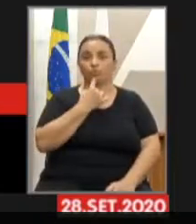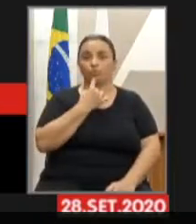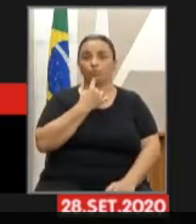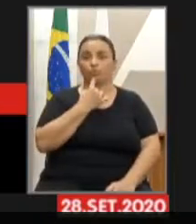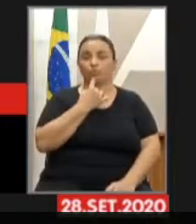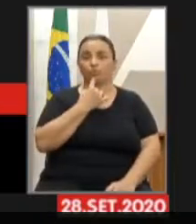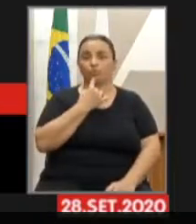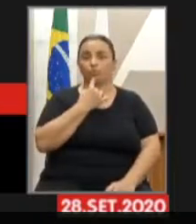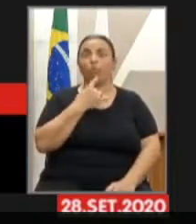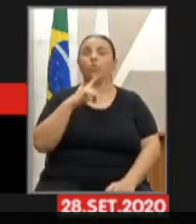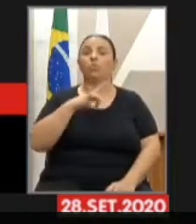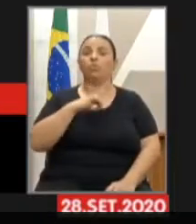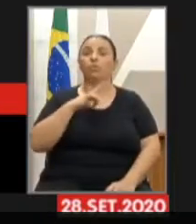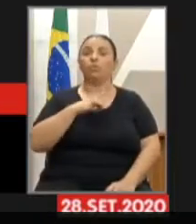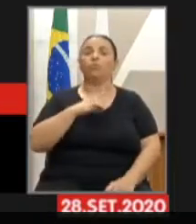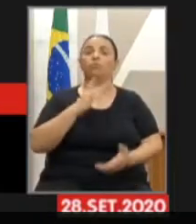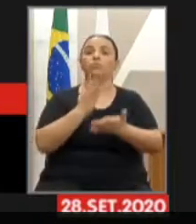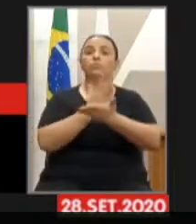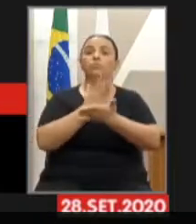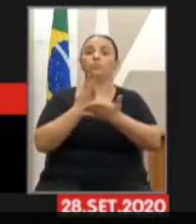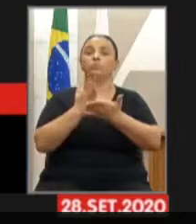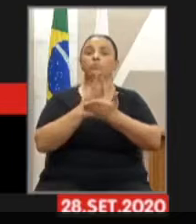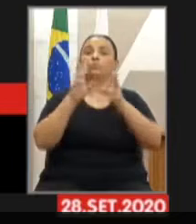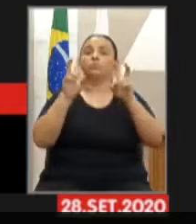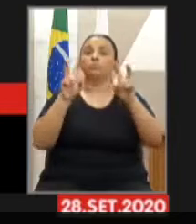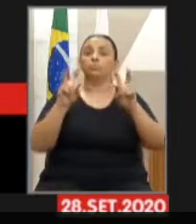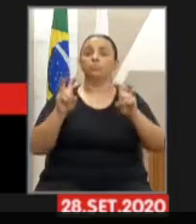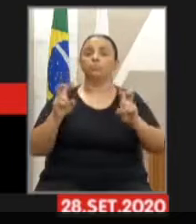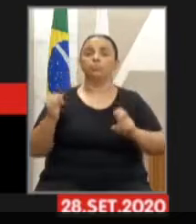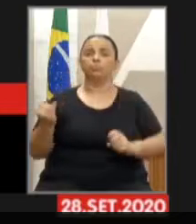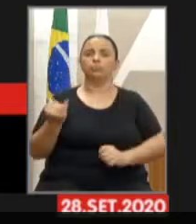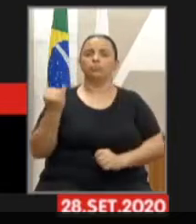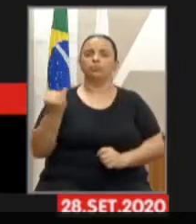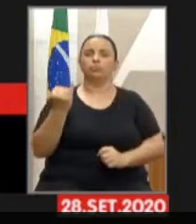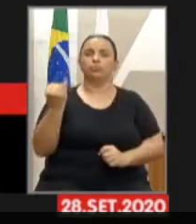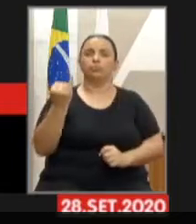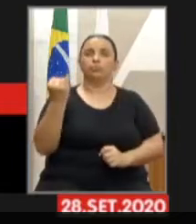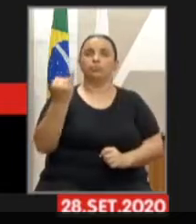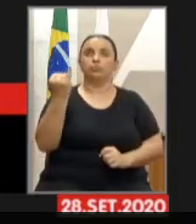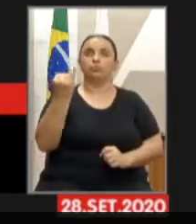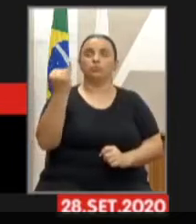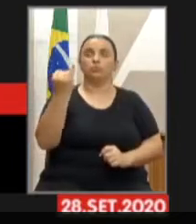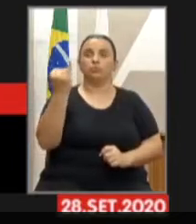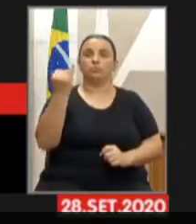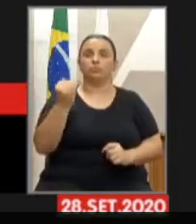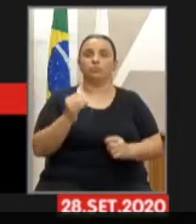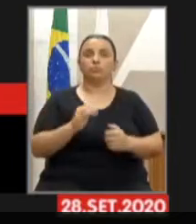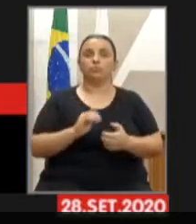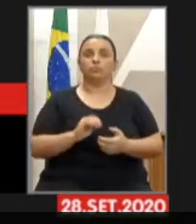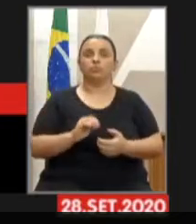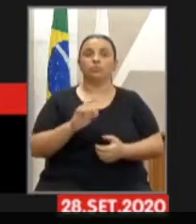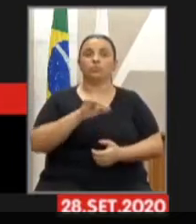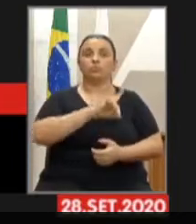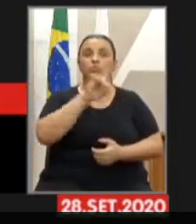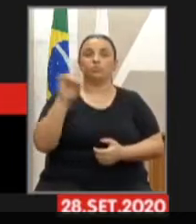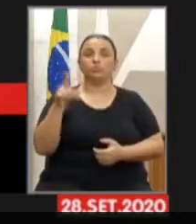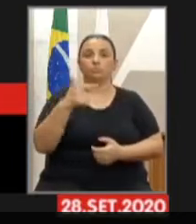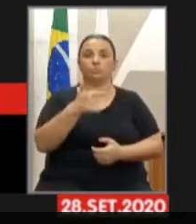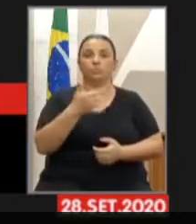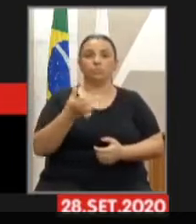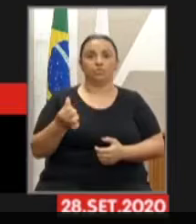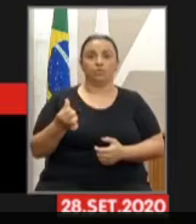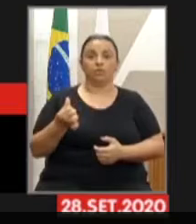algumas questões do dia tão importante, né, que foi comemorado agora no dia 26 e é uma causa muito